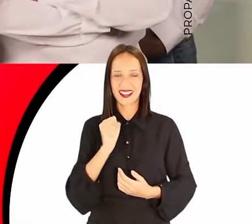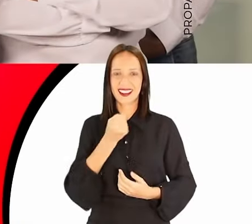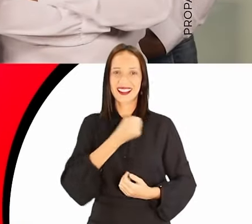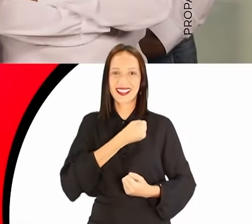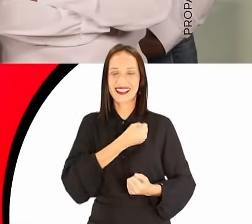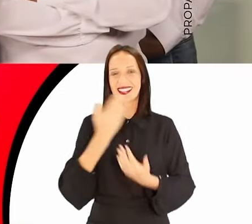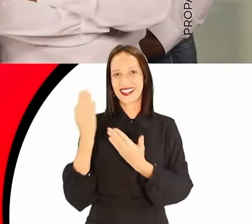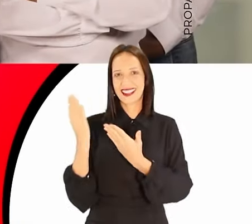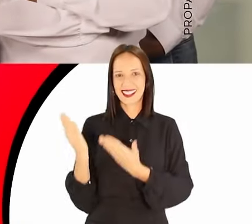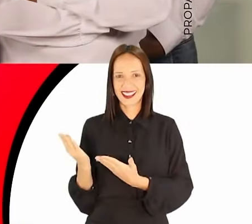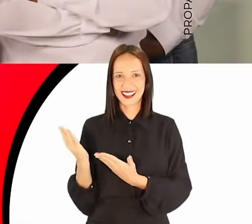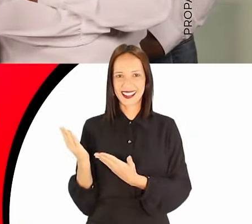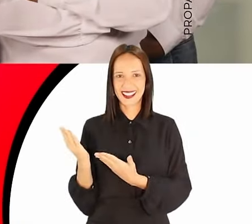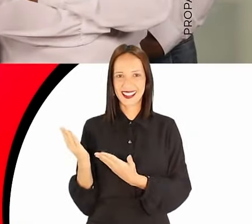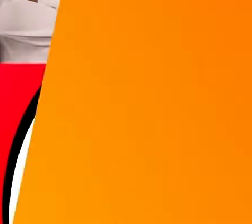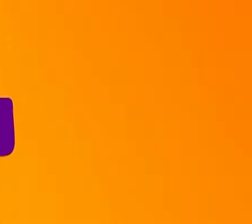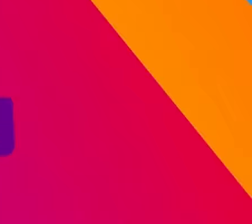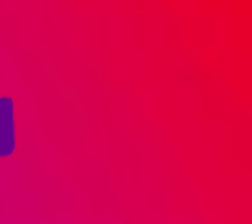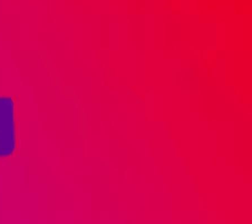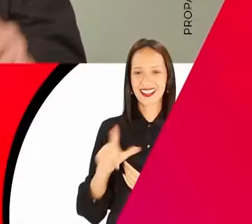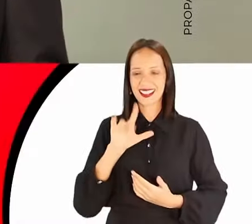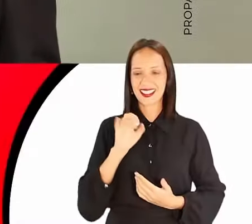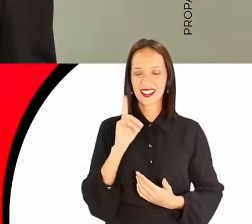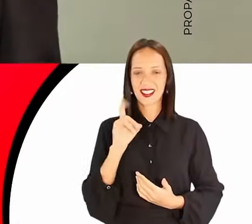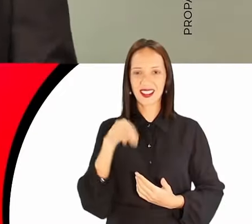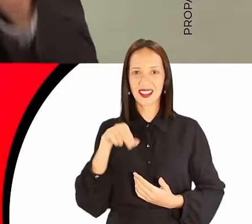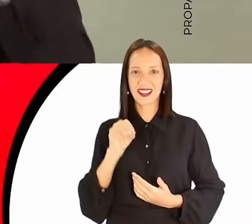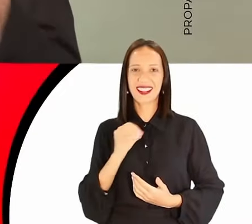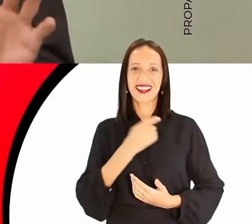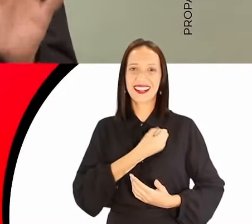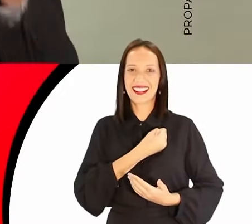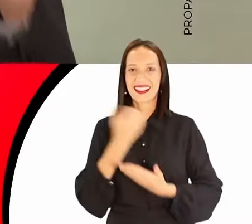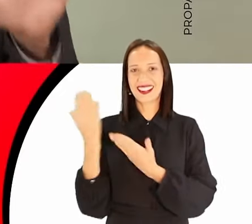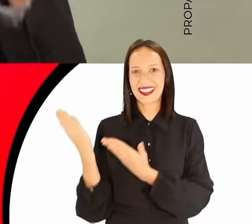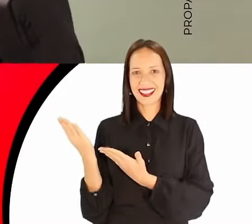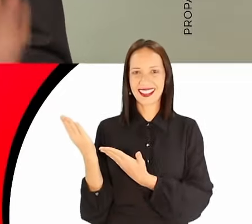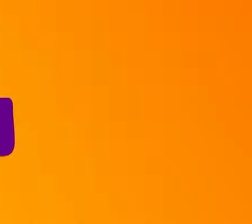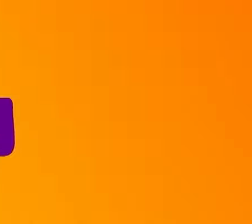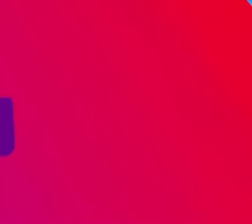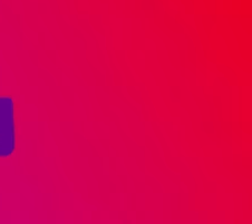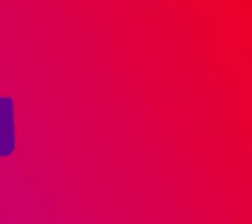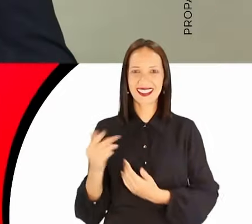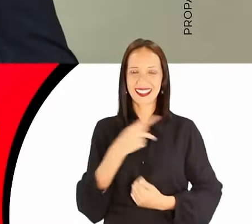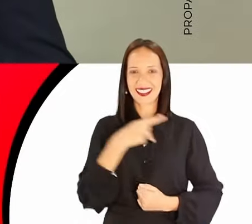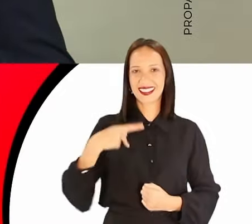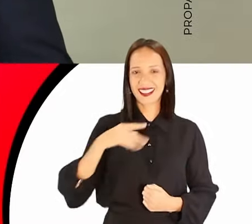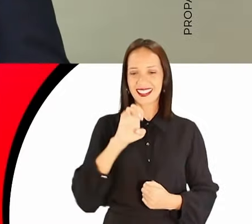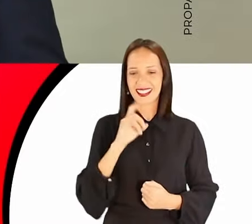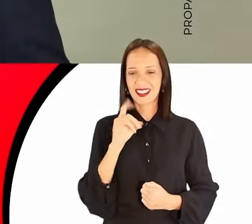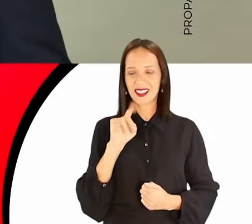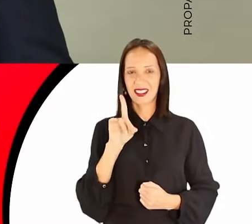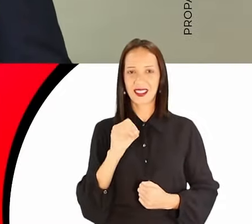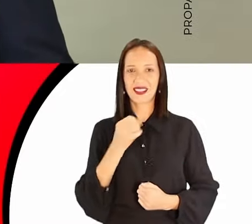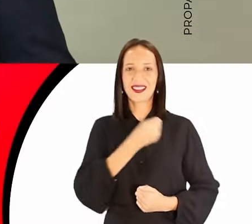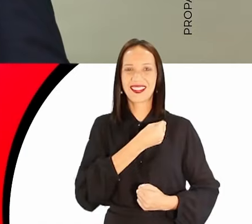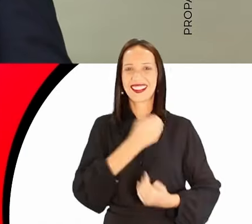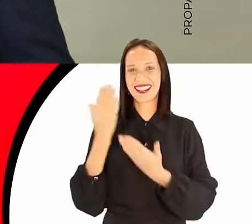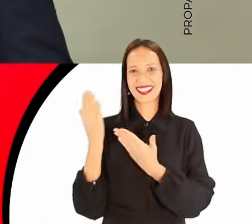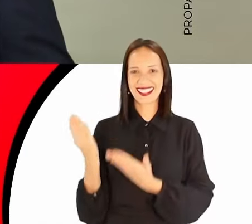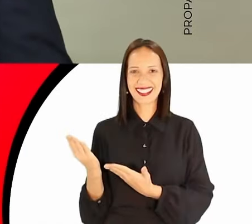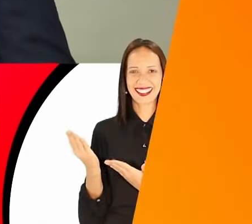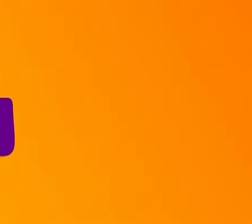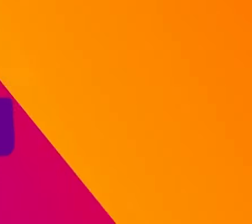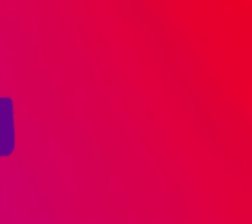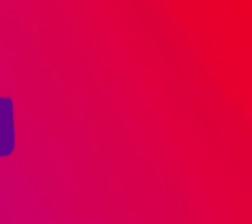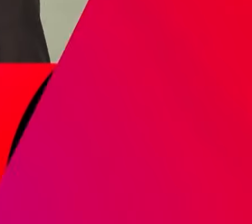Coletivo Luís Gama, 50-100. Leonardo Grandini, 50-0-50. Pastor Eduardo Barbosa, 50-5